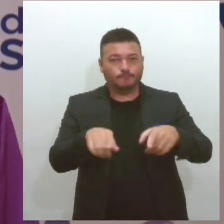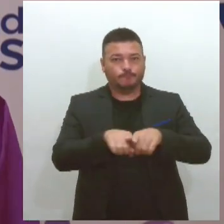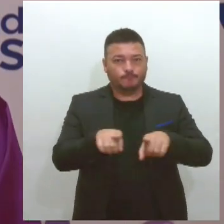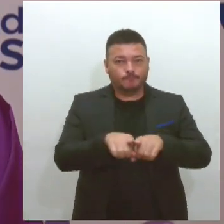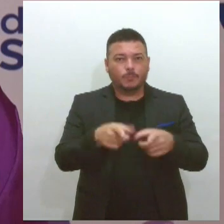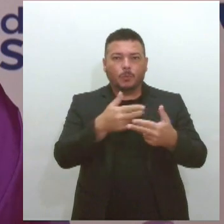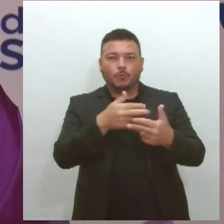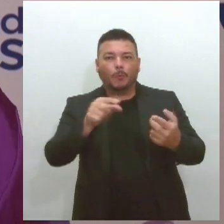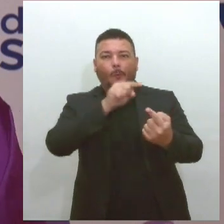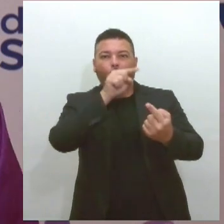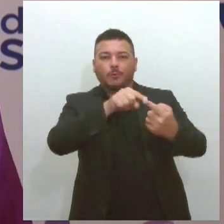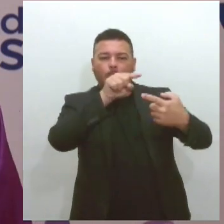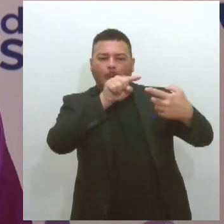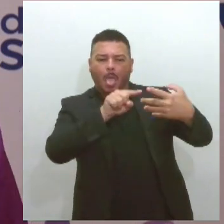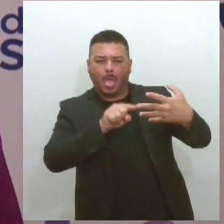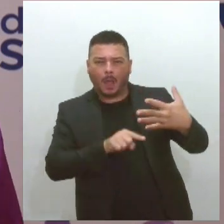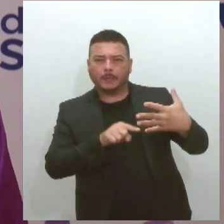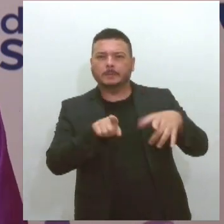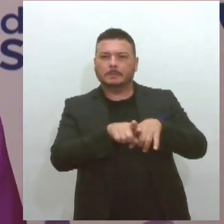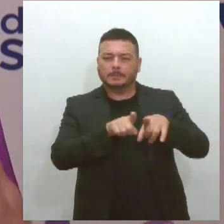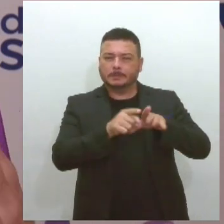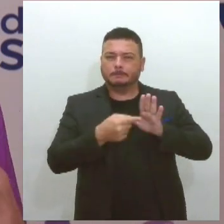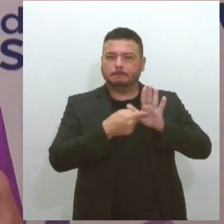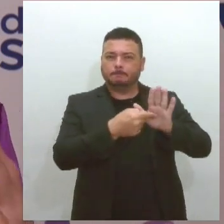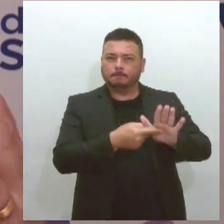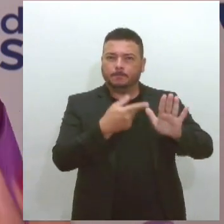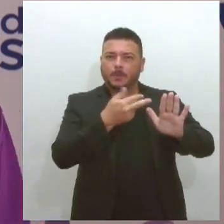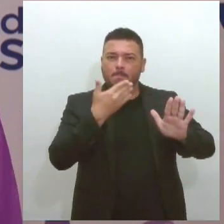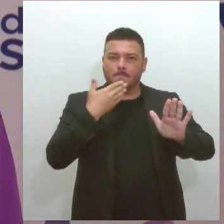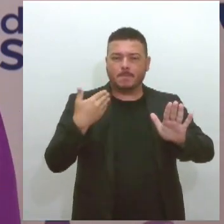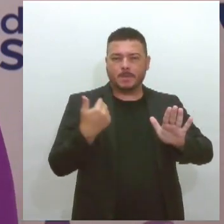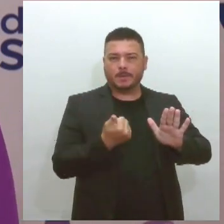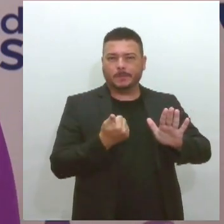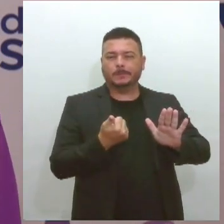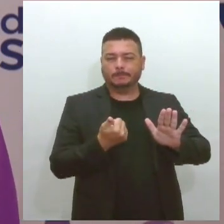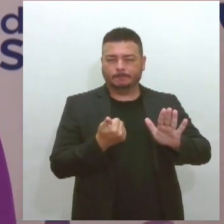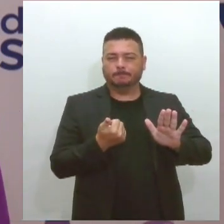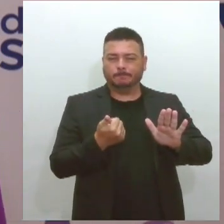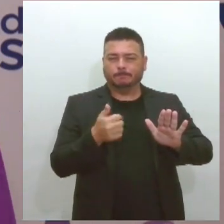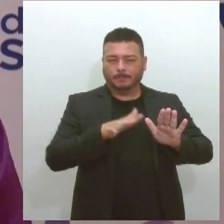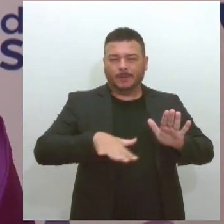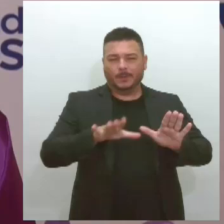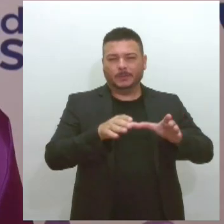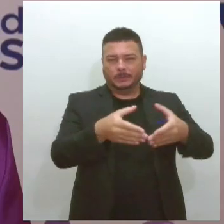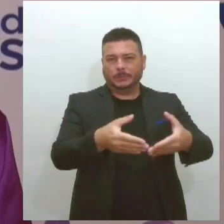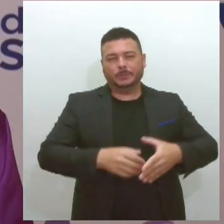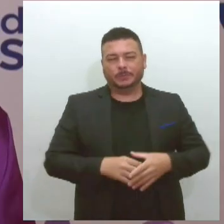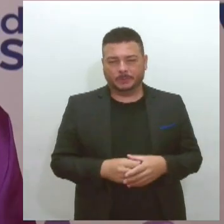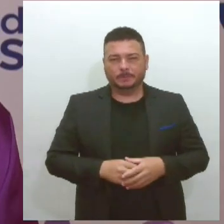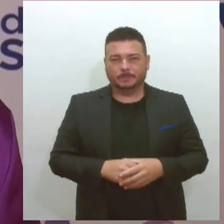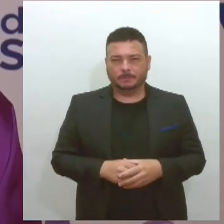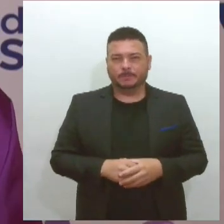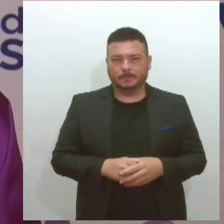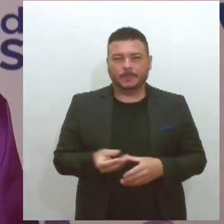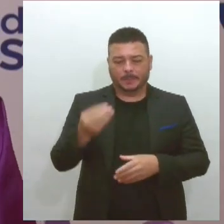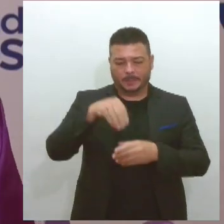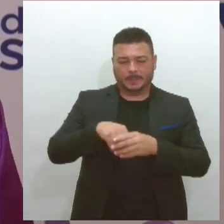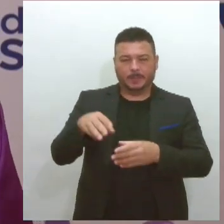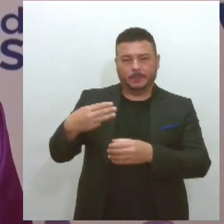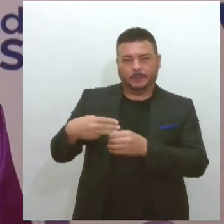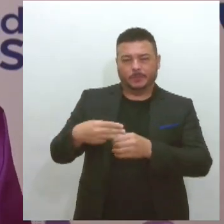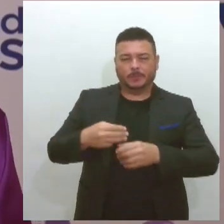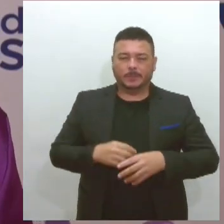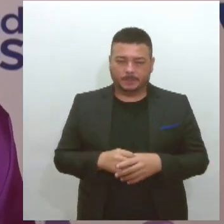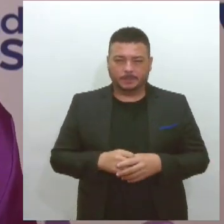que a gente possa trazer cada vez mais melhorias para esse público, vamos assim dizer, lá dentro do município. E a